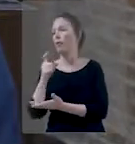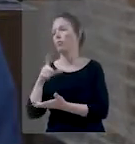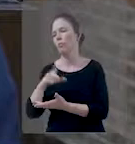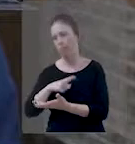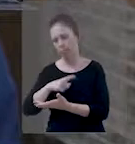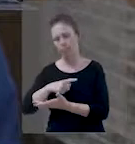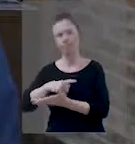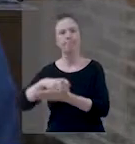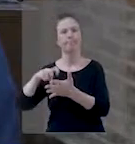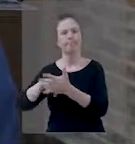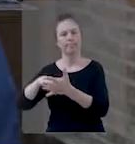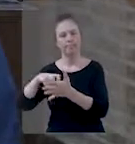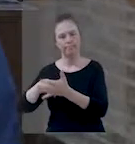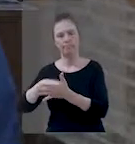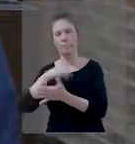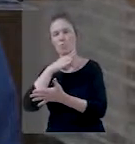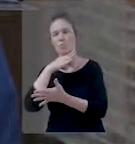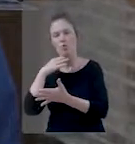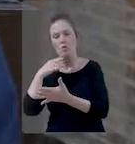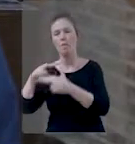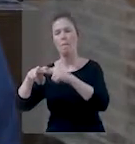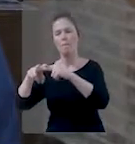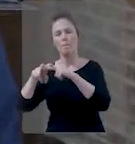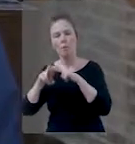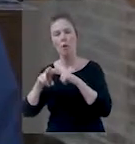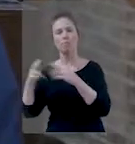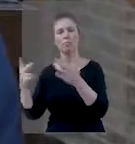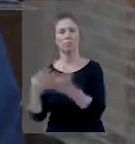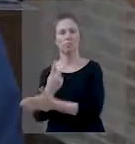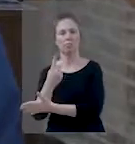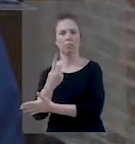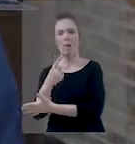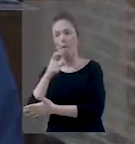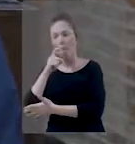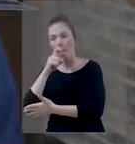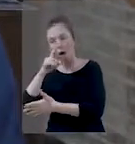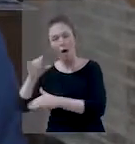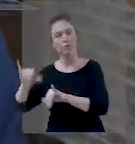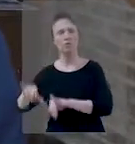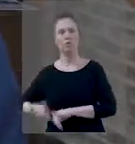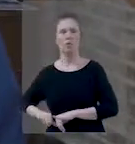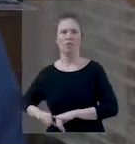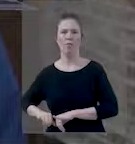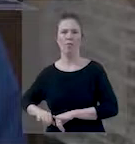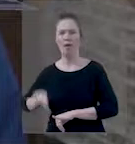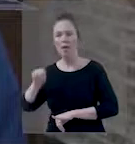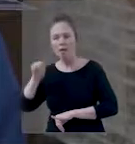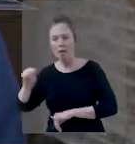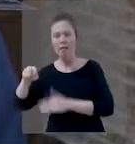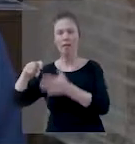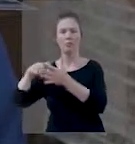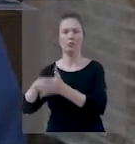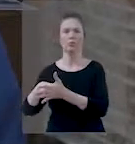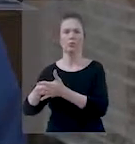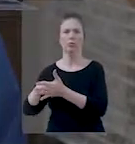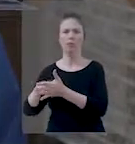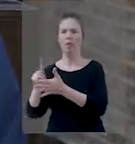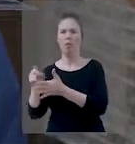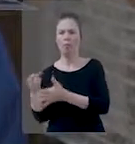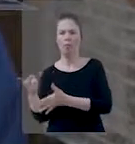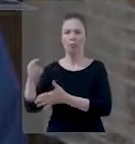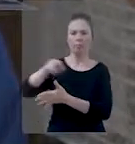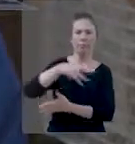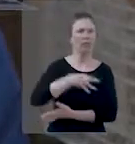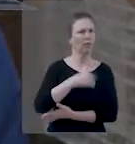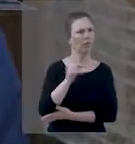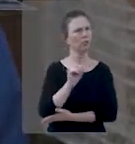Ele agora vai morrer por causa da sua iniquidade. Ele vai sofrer as consequências. Ele vai ser punido.